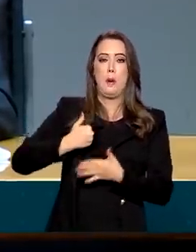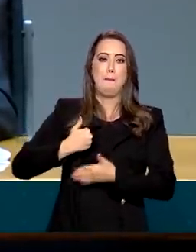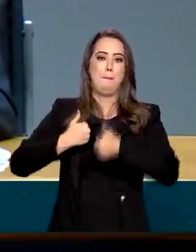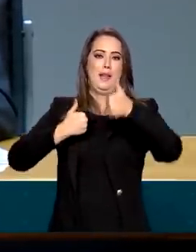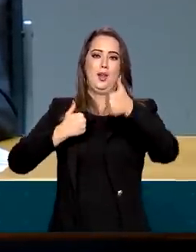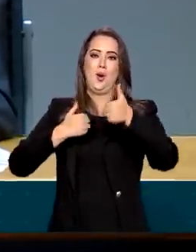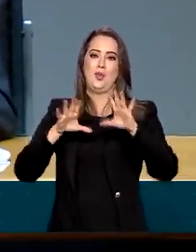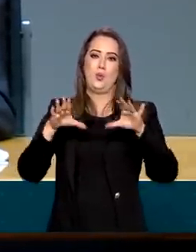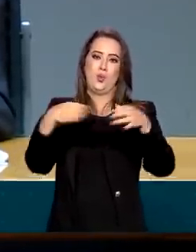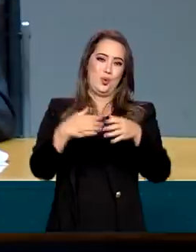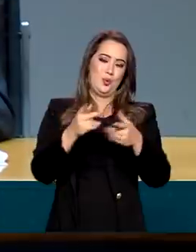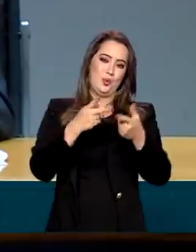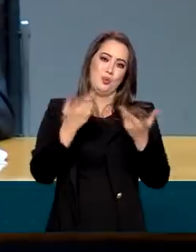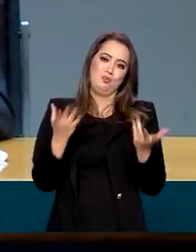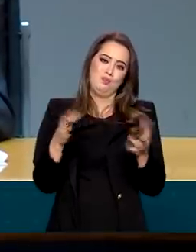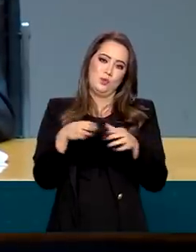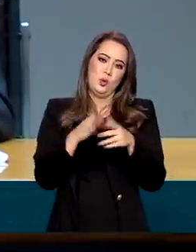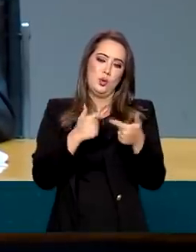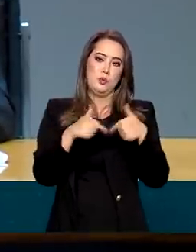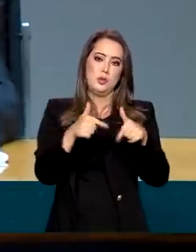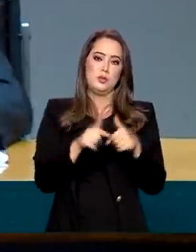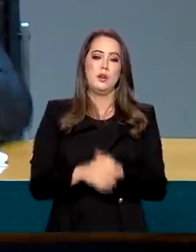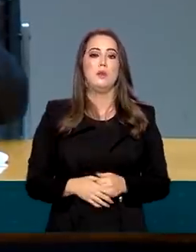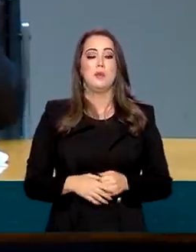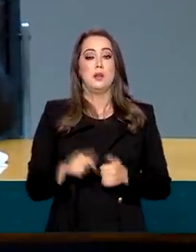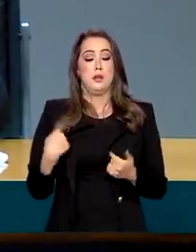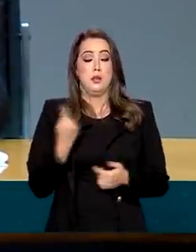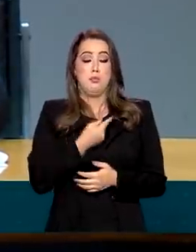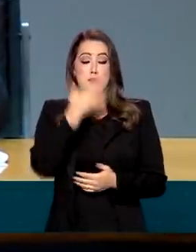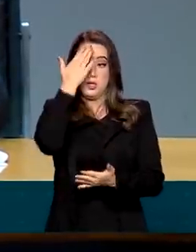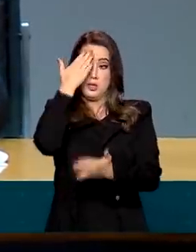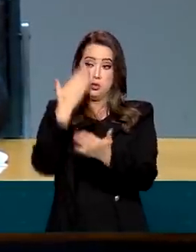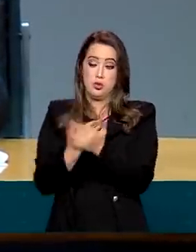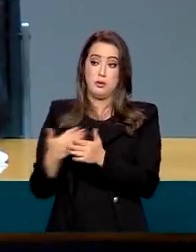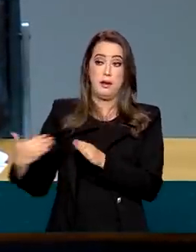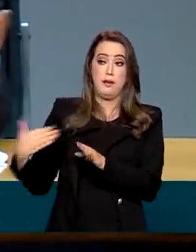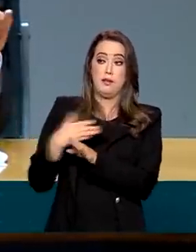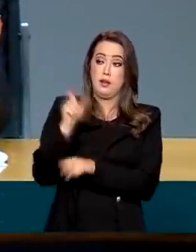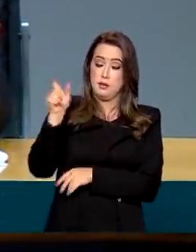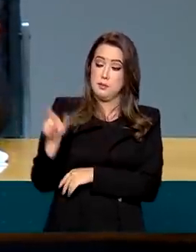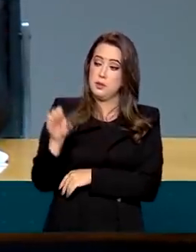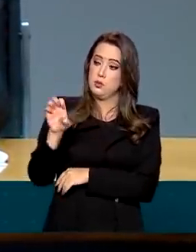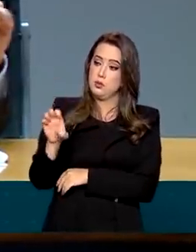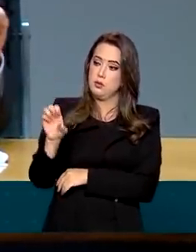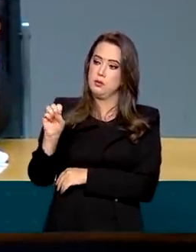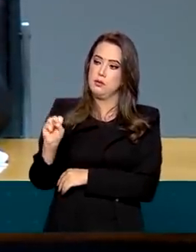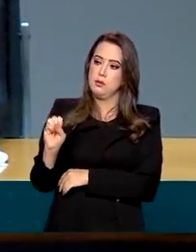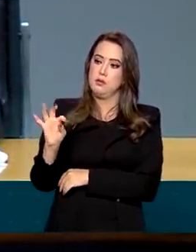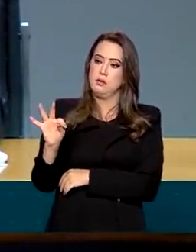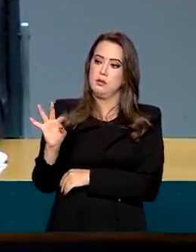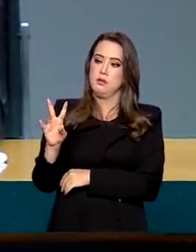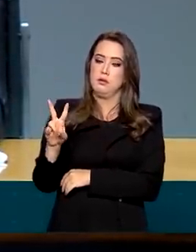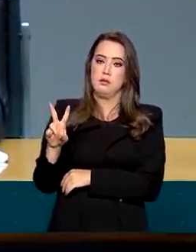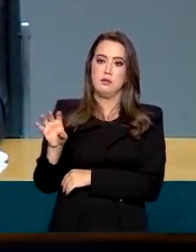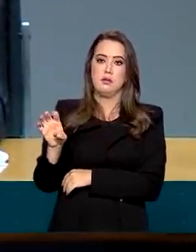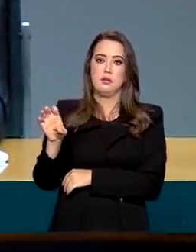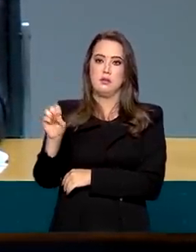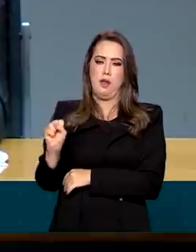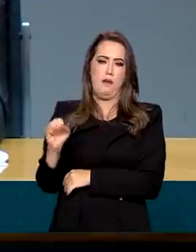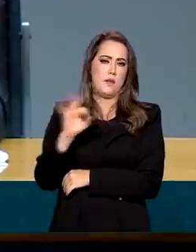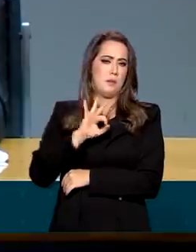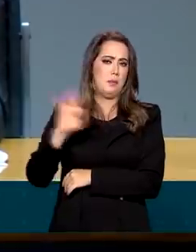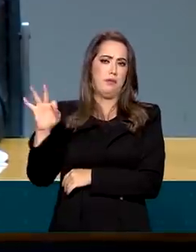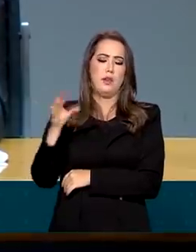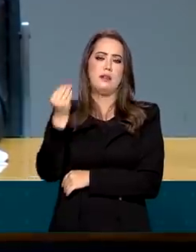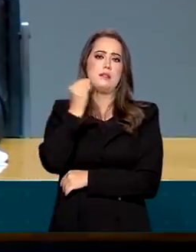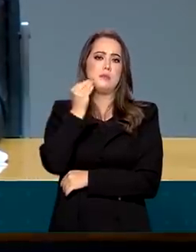da equipe. Eu não tenho a menor dúvida que a entrada do Esteves puxa a média para cima, não tenho a menor dúvida, super experiente, estava numa função de